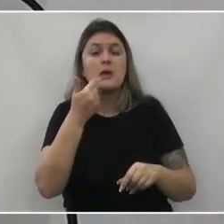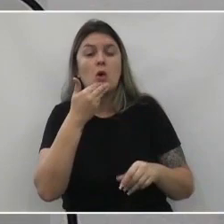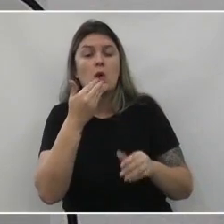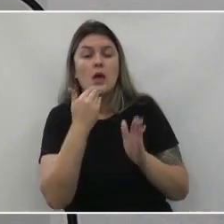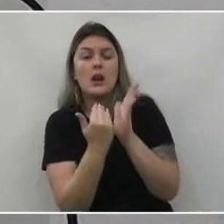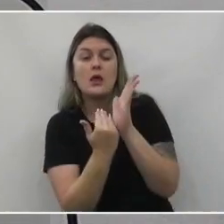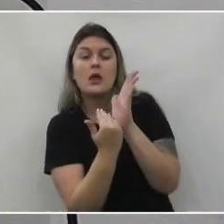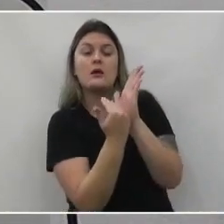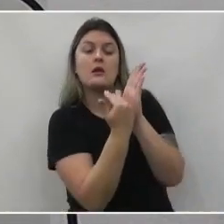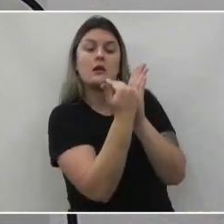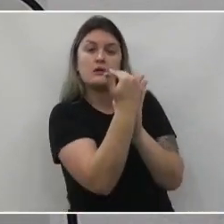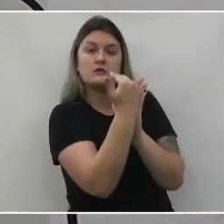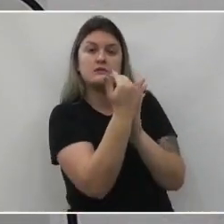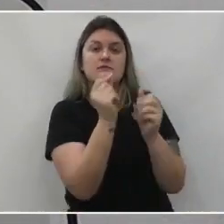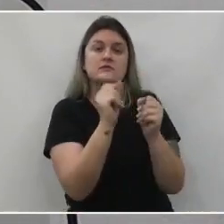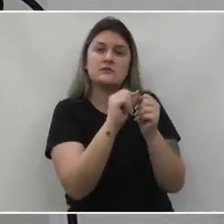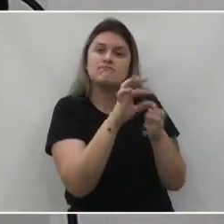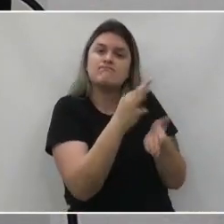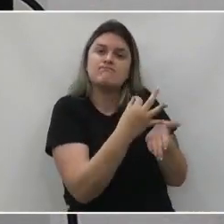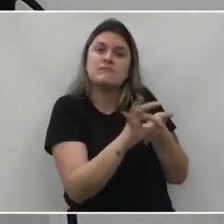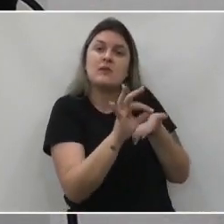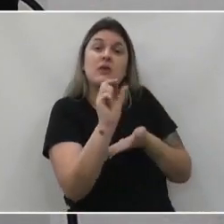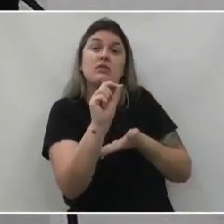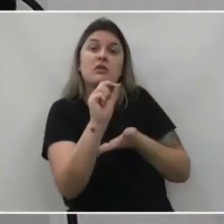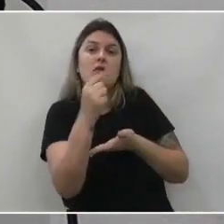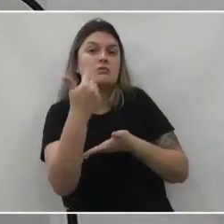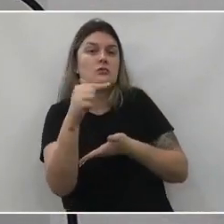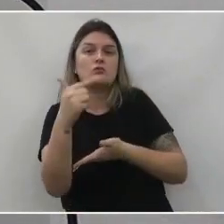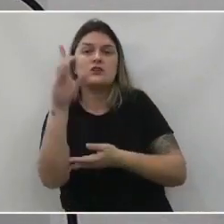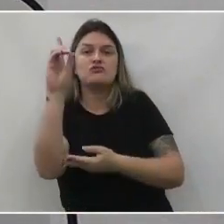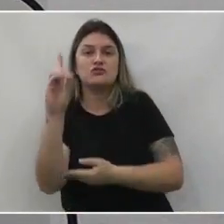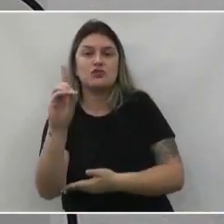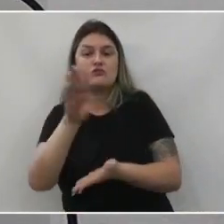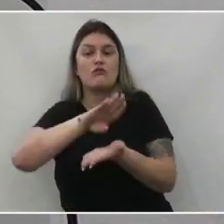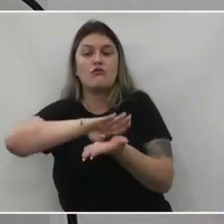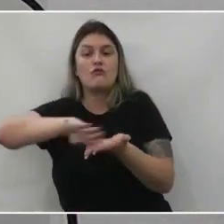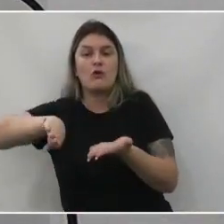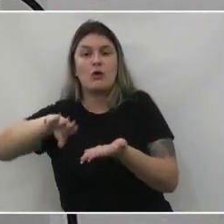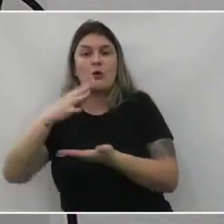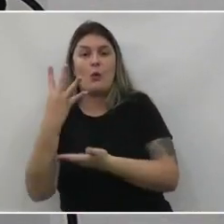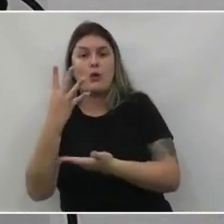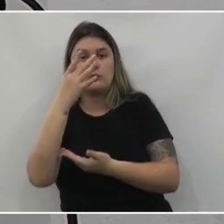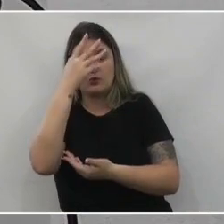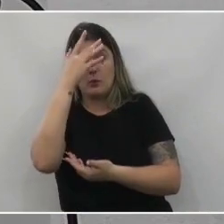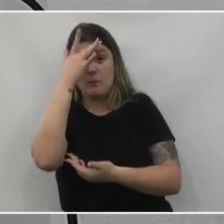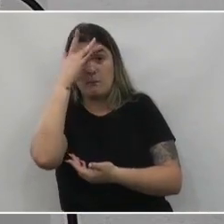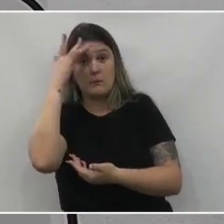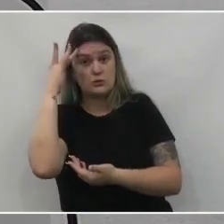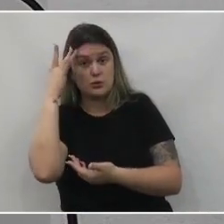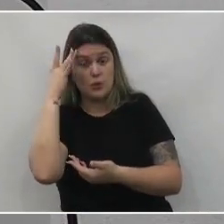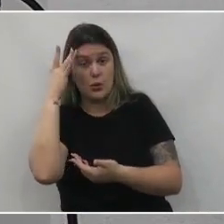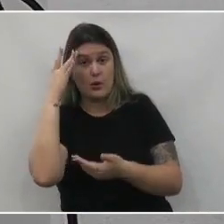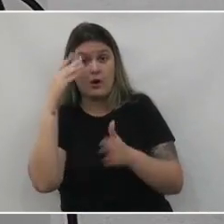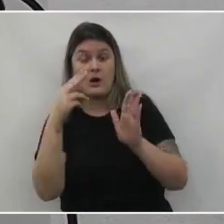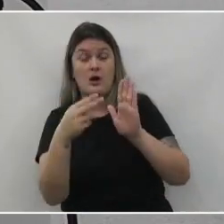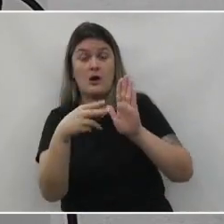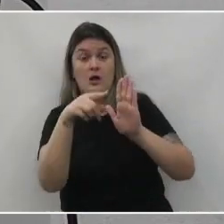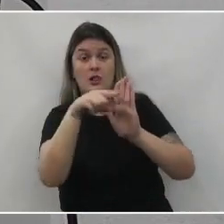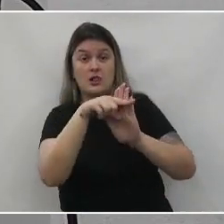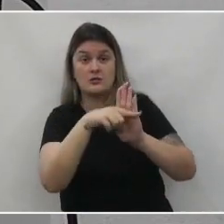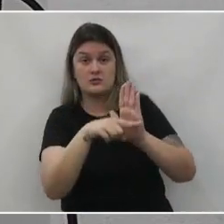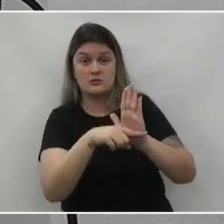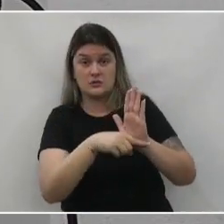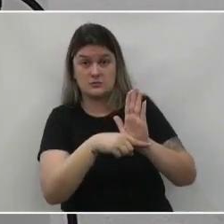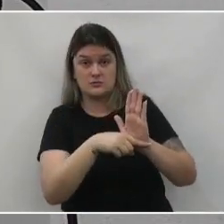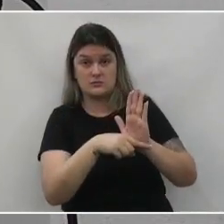classificação inscrevendo quem não havia direito e retirando quatro nomes possíveis, segundo esses os pais,